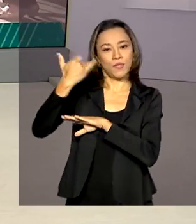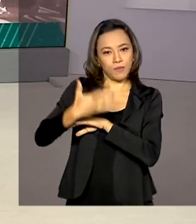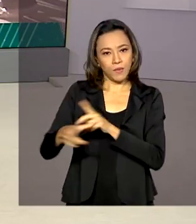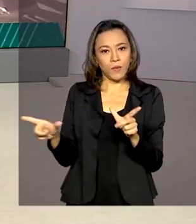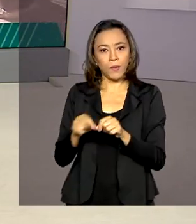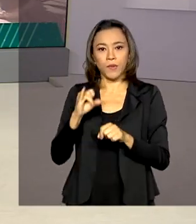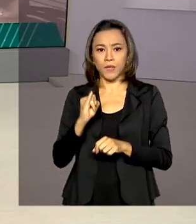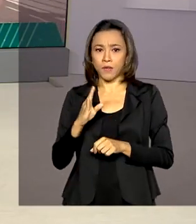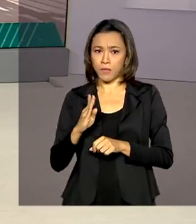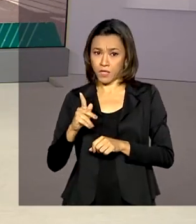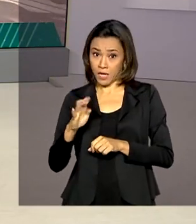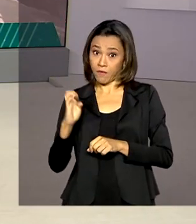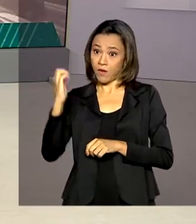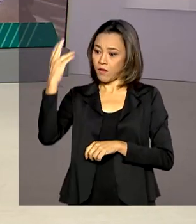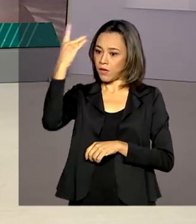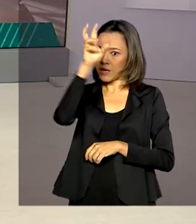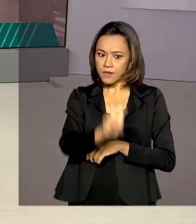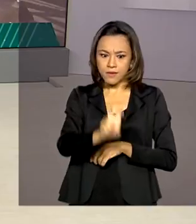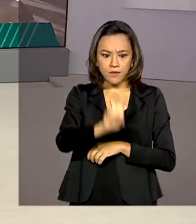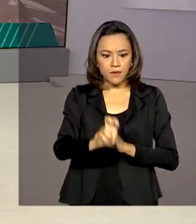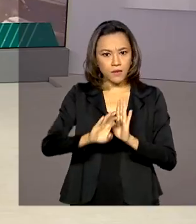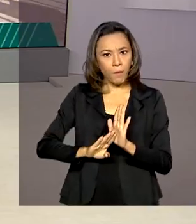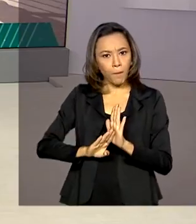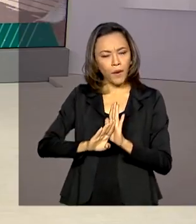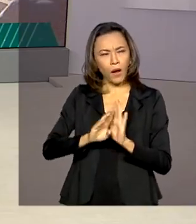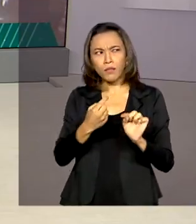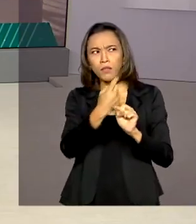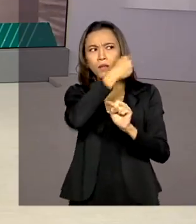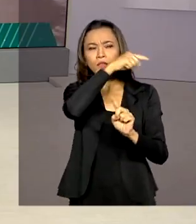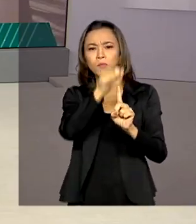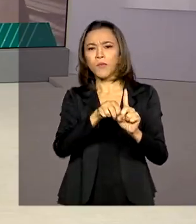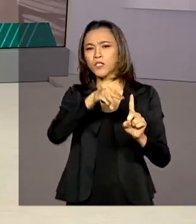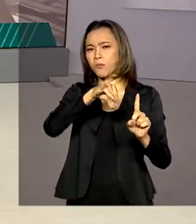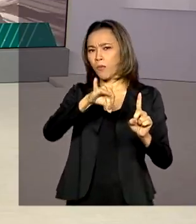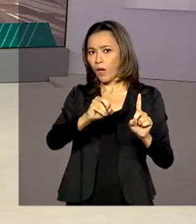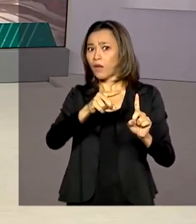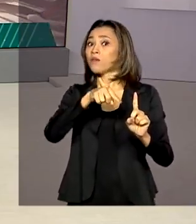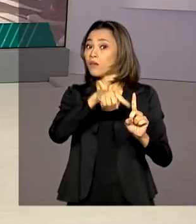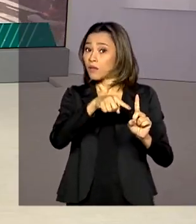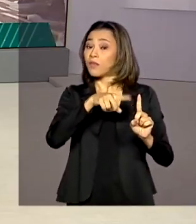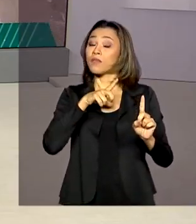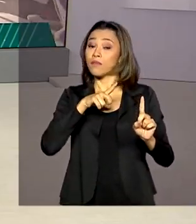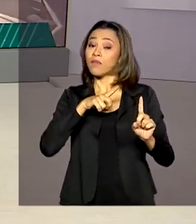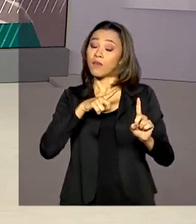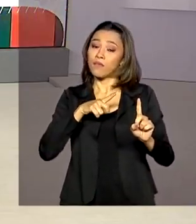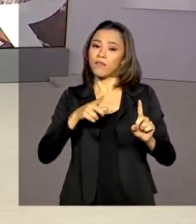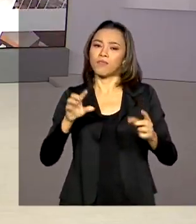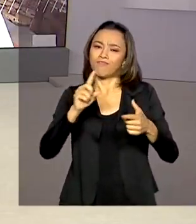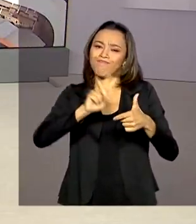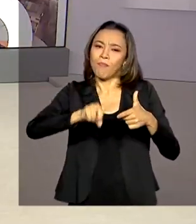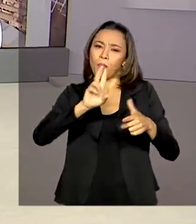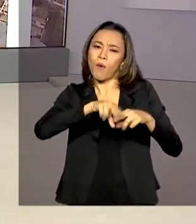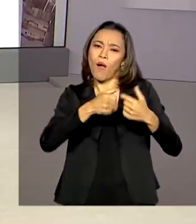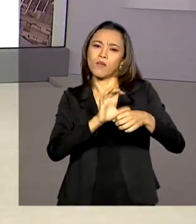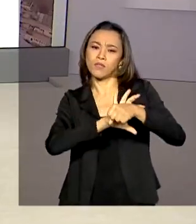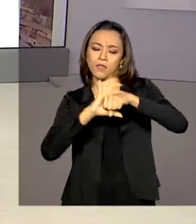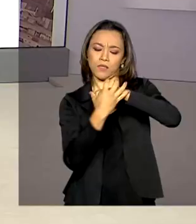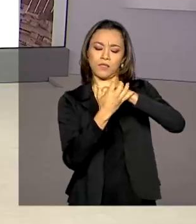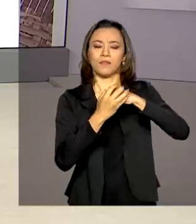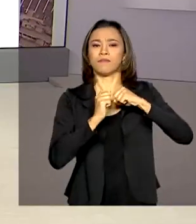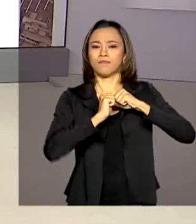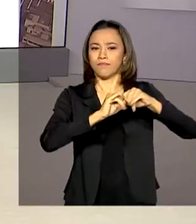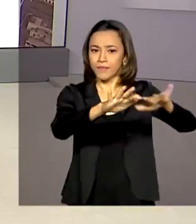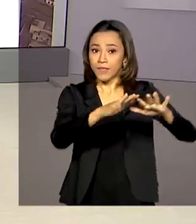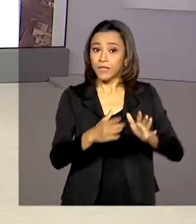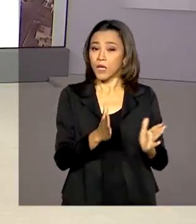Foi a quinta alta consecutiva desde maio, após um momento de maior queda devido à pandemia de Covid-19. Na comparação